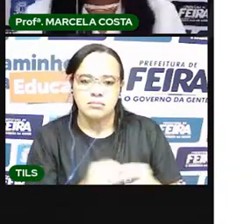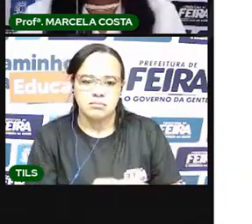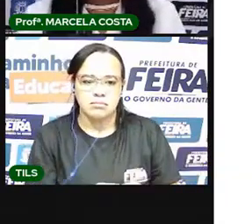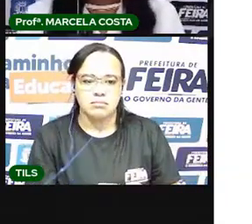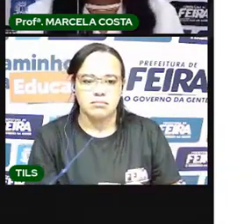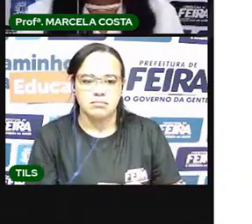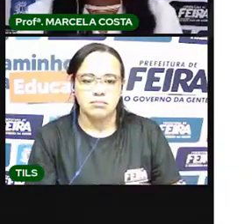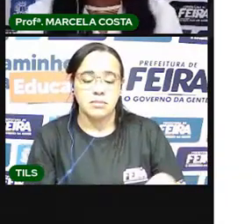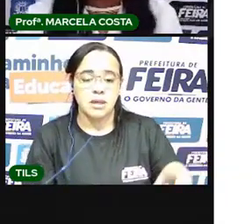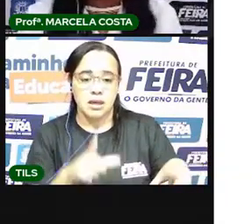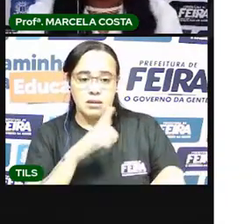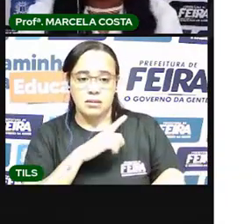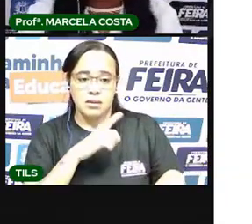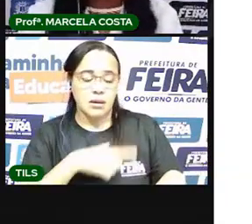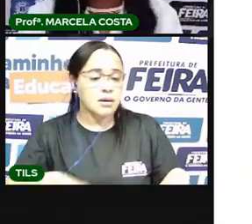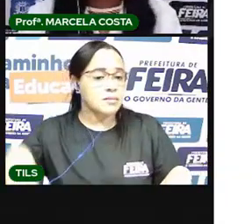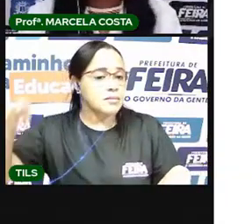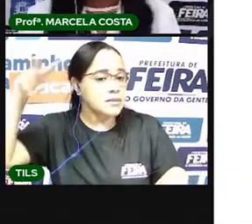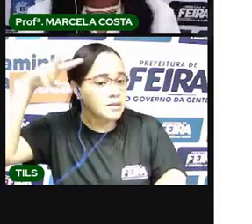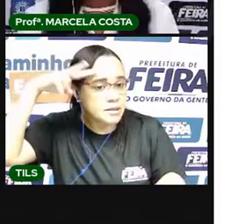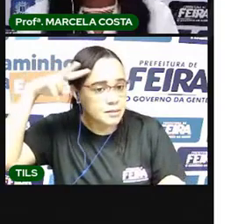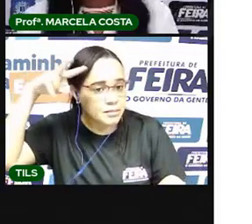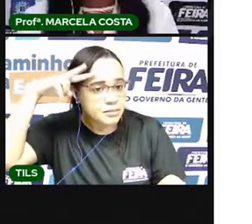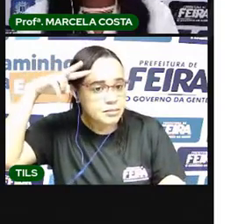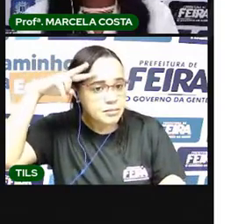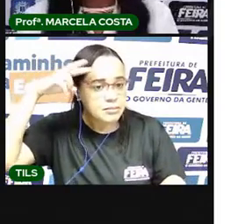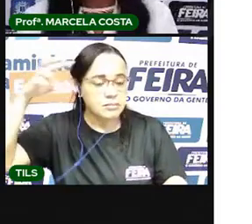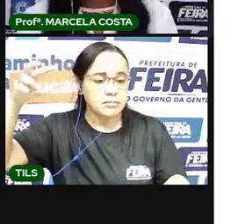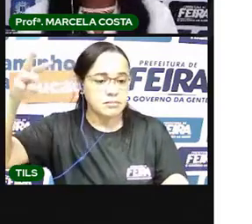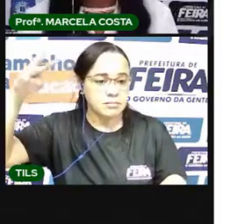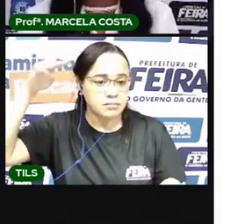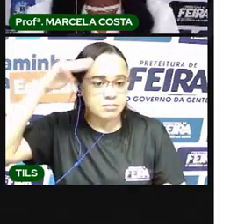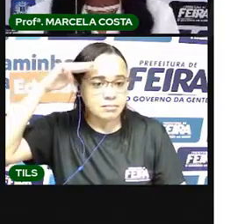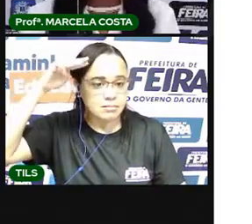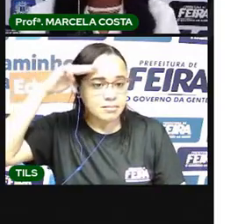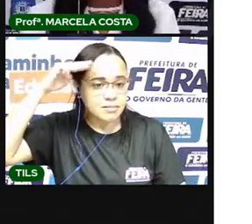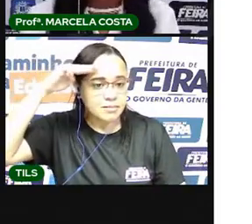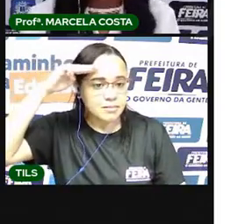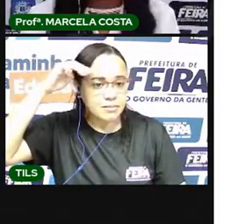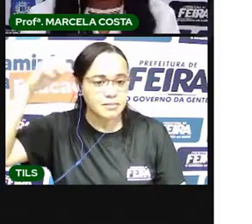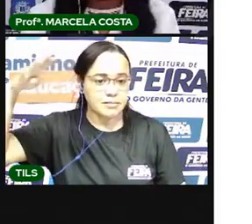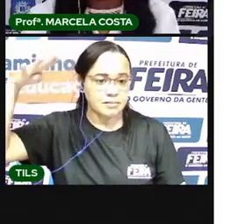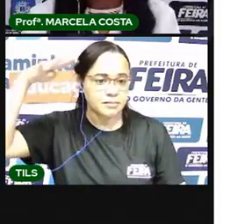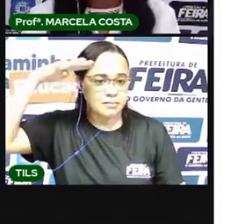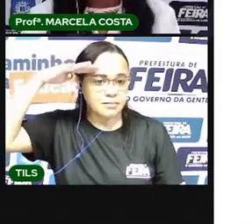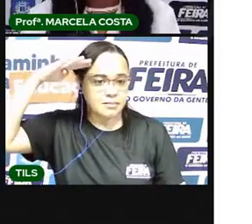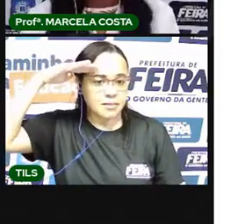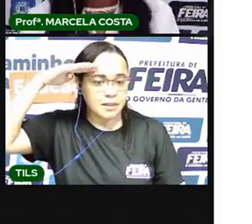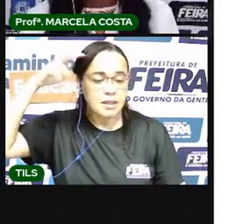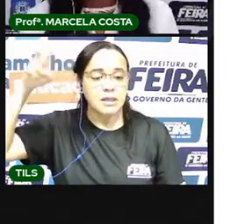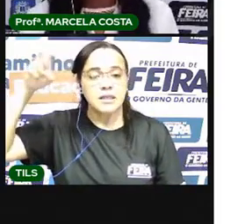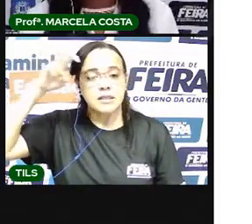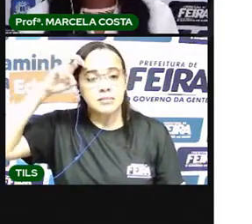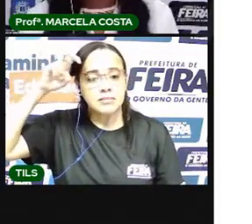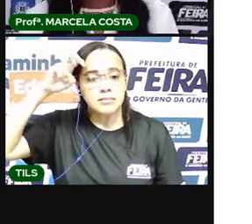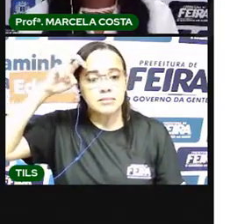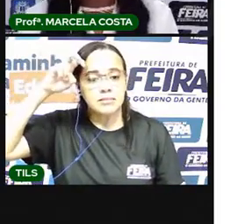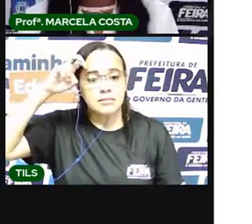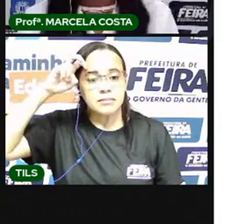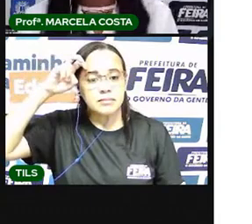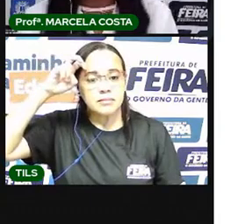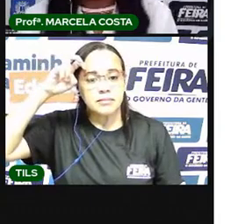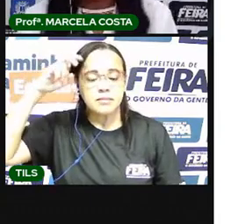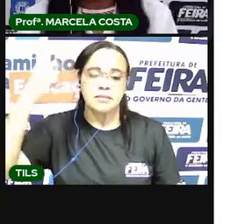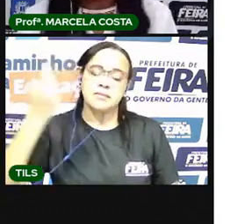Temos a segunda-feira, a terça-feira, quarta-feira, quinta-feira,